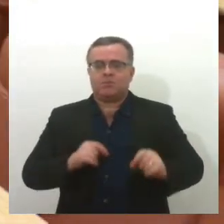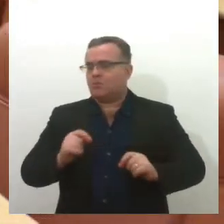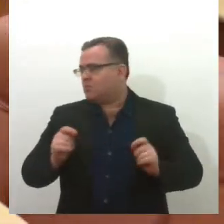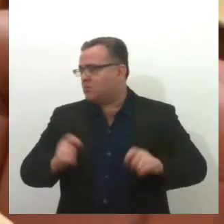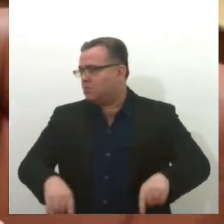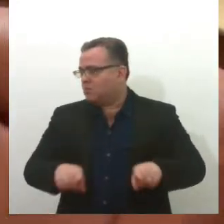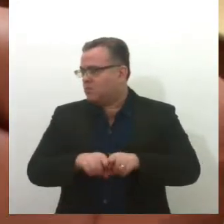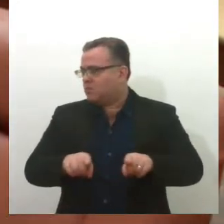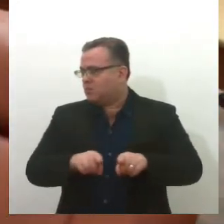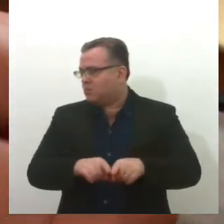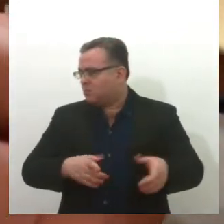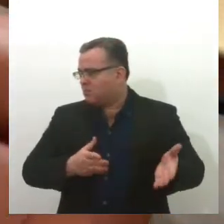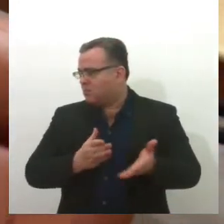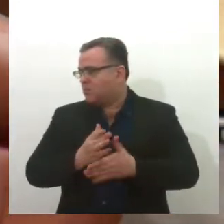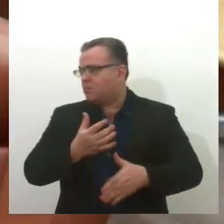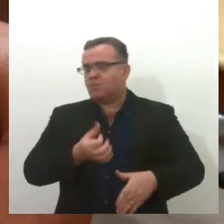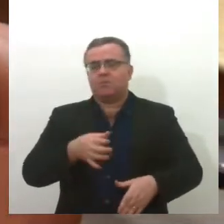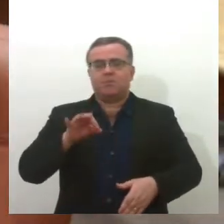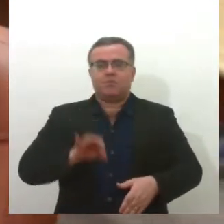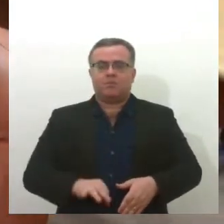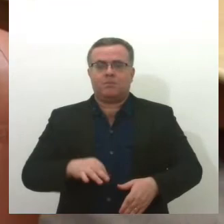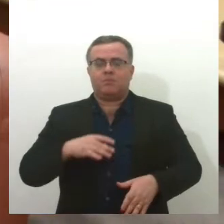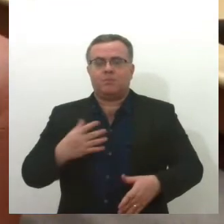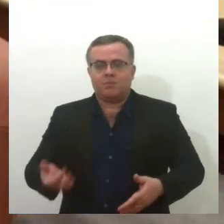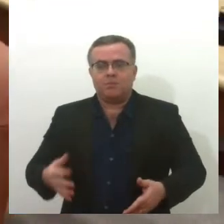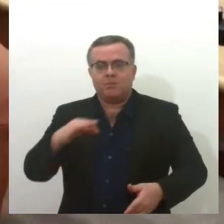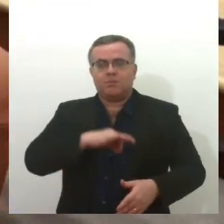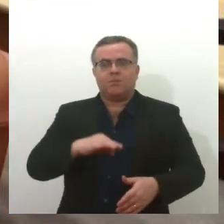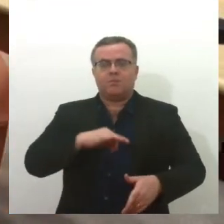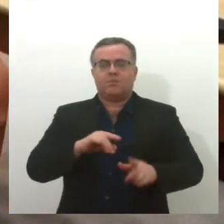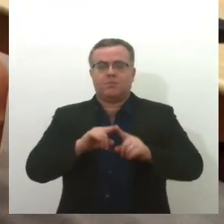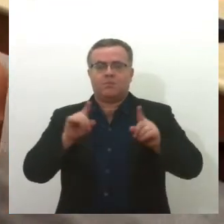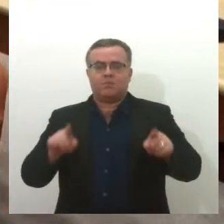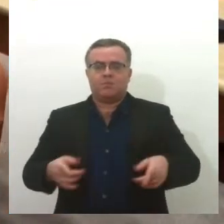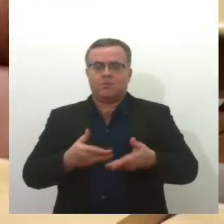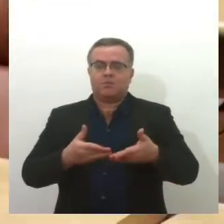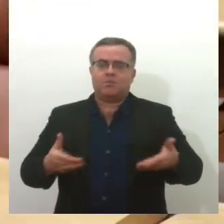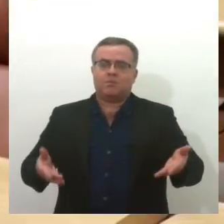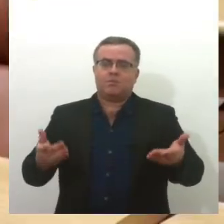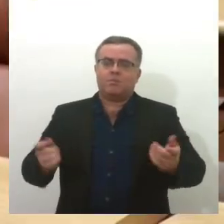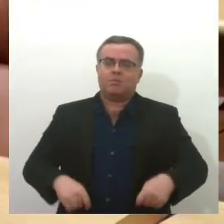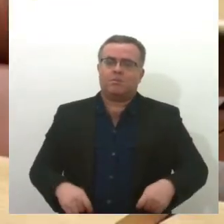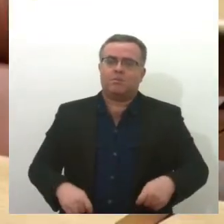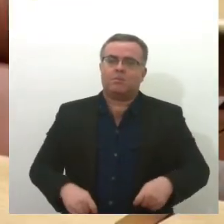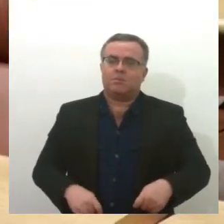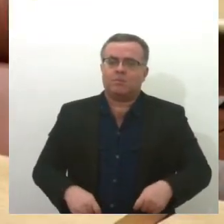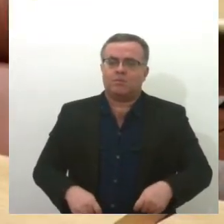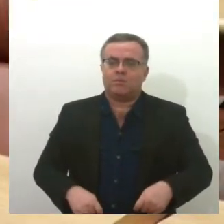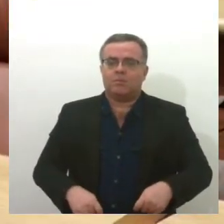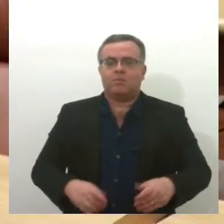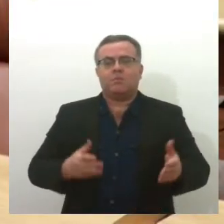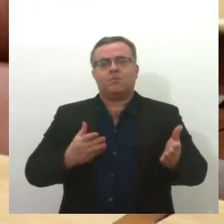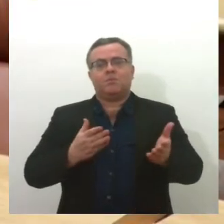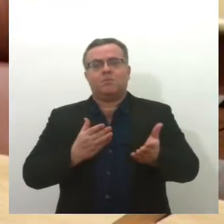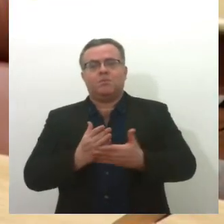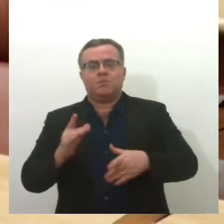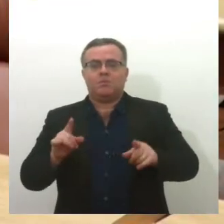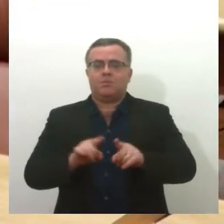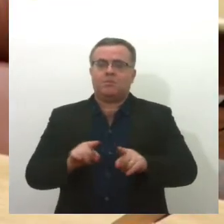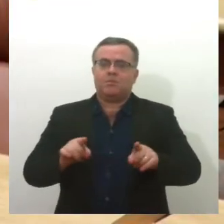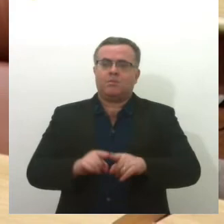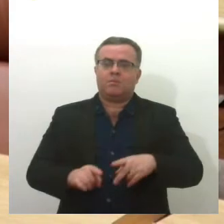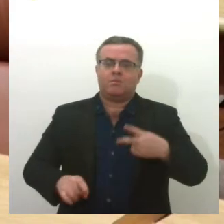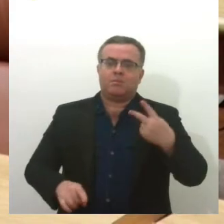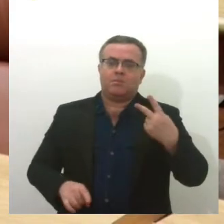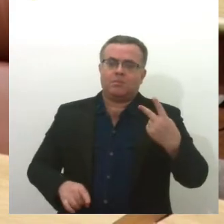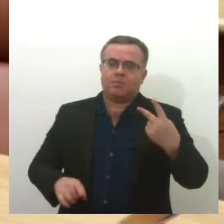reajuste de 6% para os salários dos servidores do judiciário. Foi aprovada ainda duas dezenas de